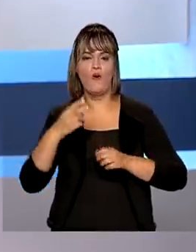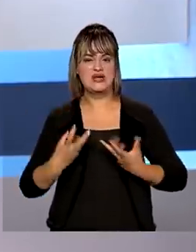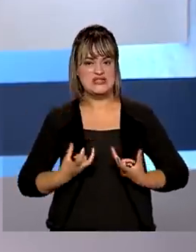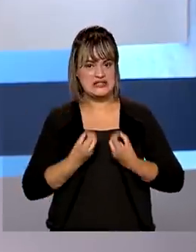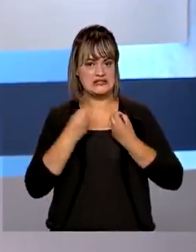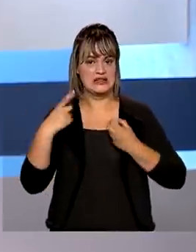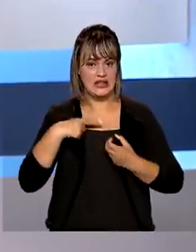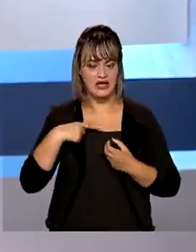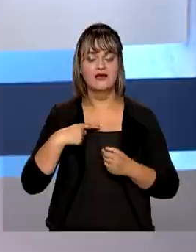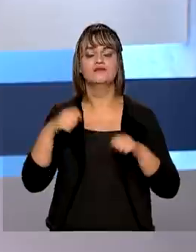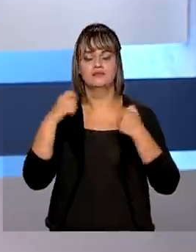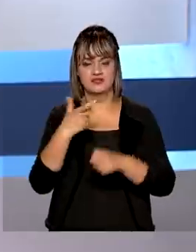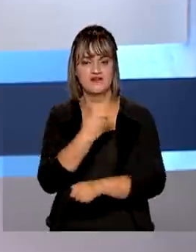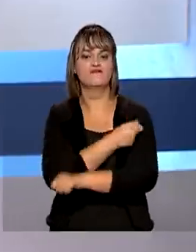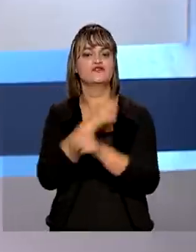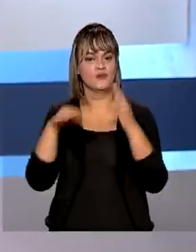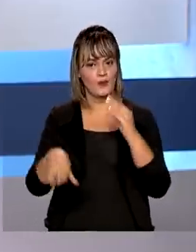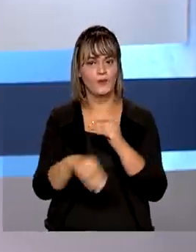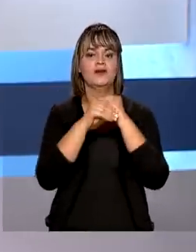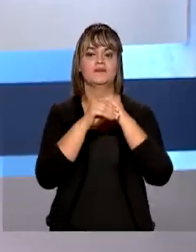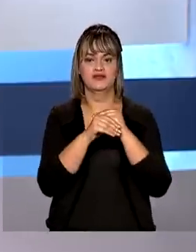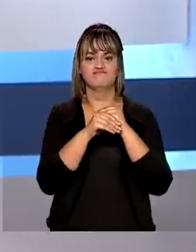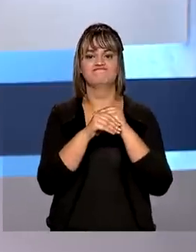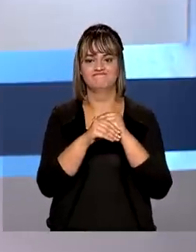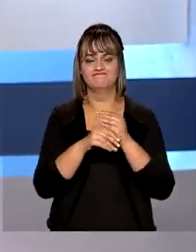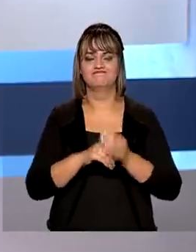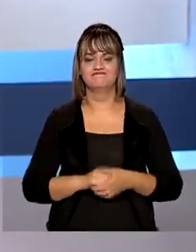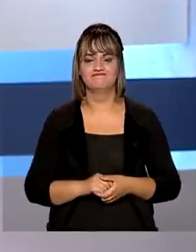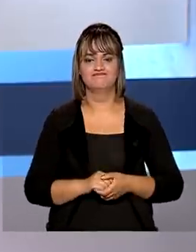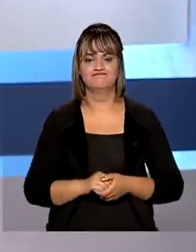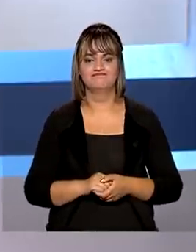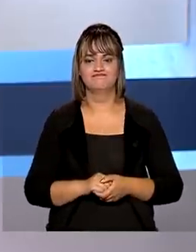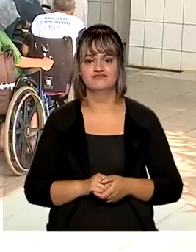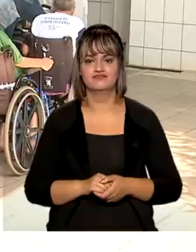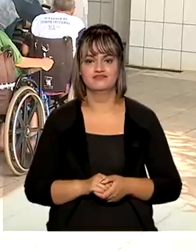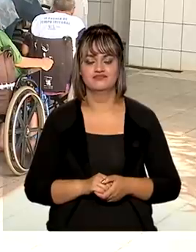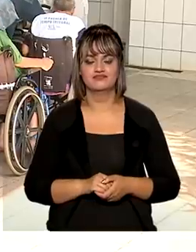começaram a receber a dose de reforço da vacina contra a Covid-19.